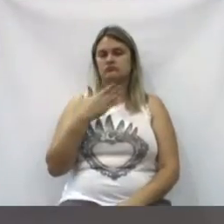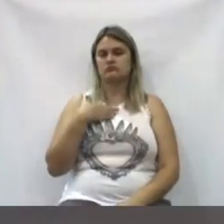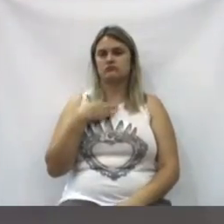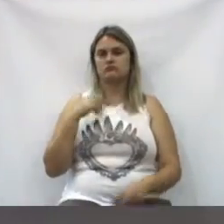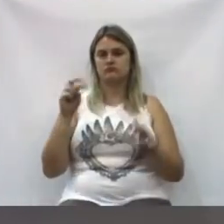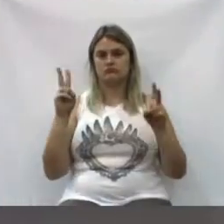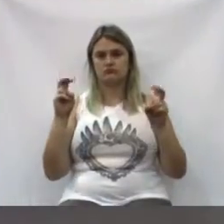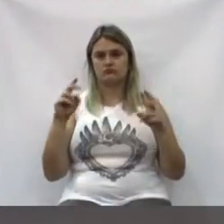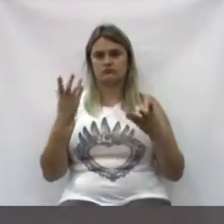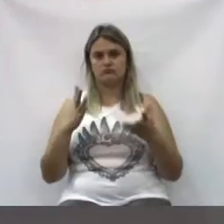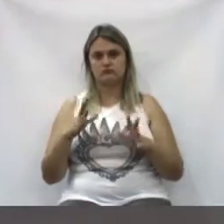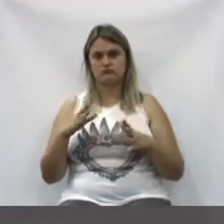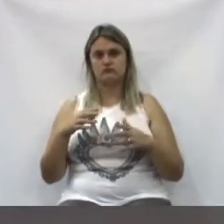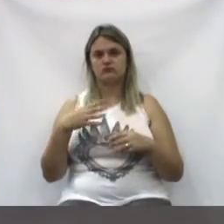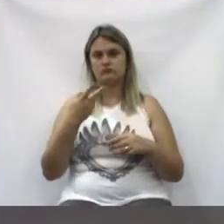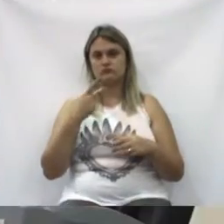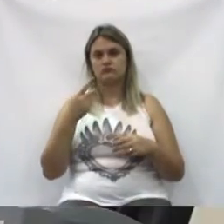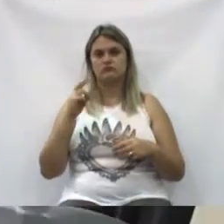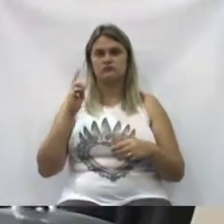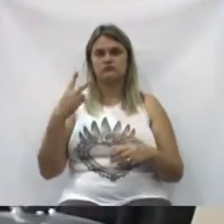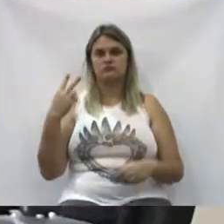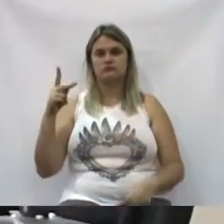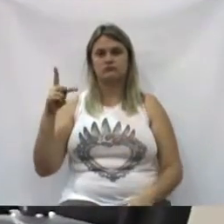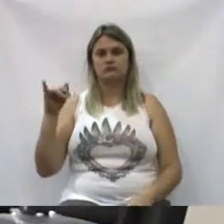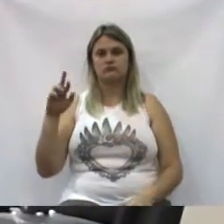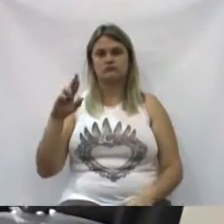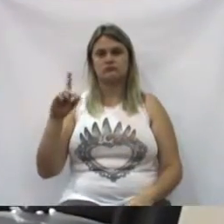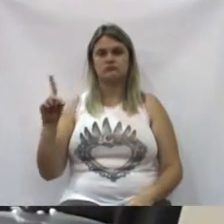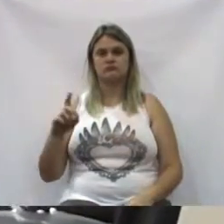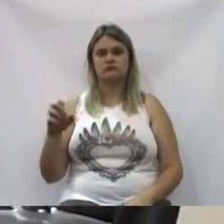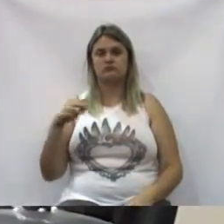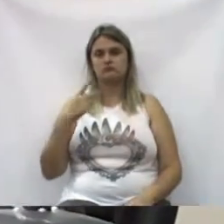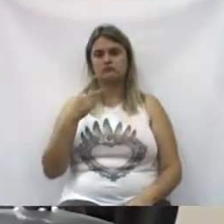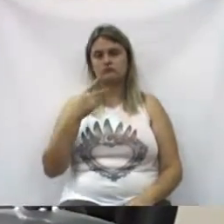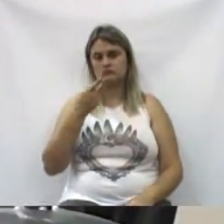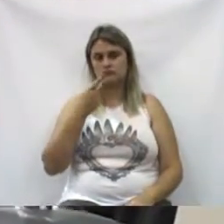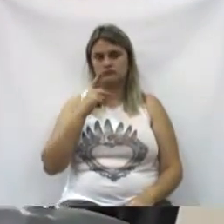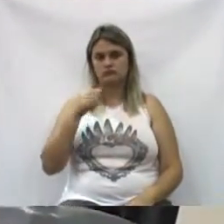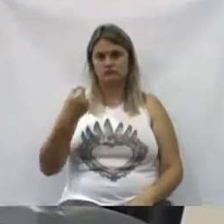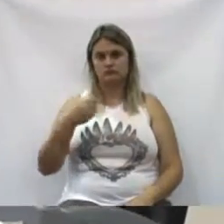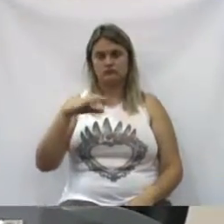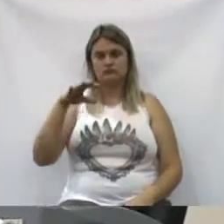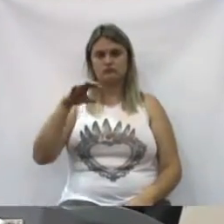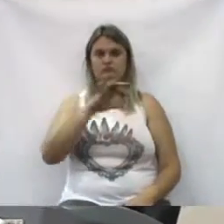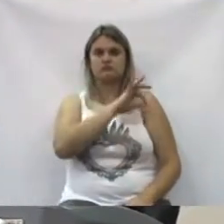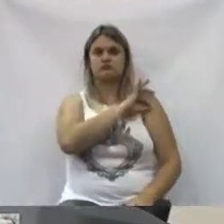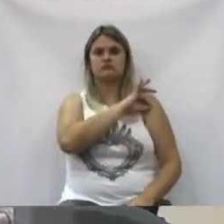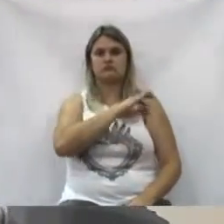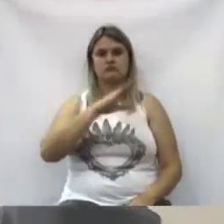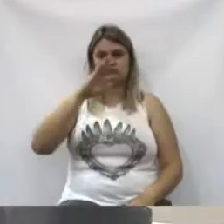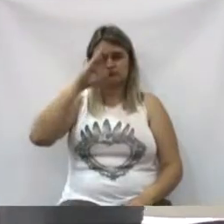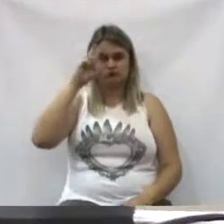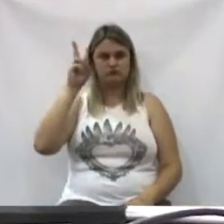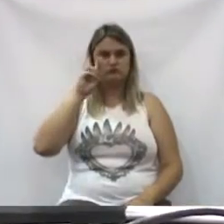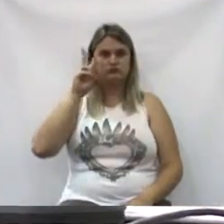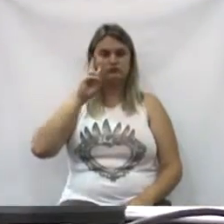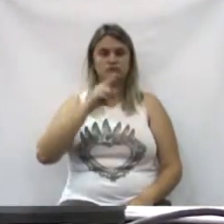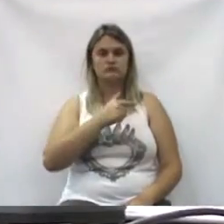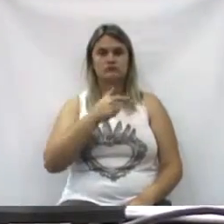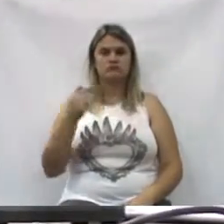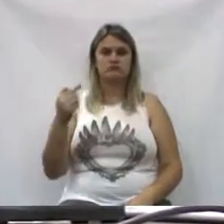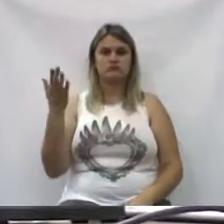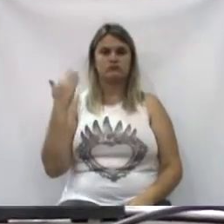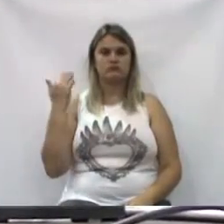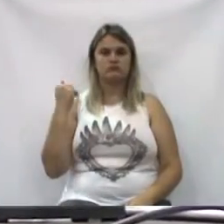não quis interromper o vereador Pires, quando ele falava sobre a questão do batalhão, mas só para lembrar que nós tivemos semana